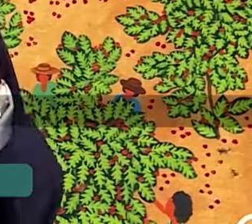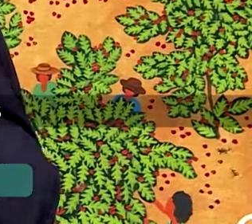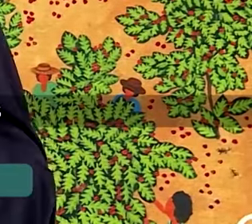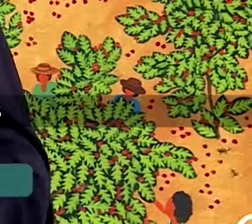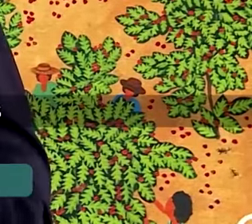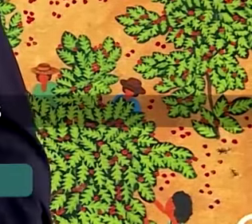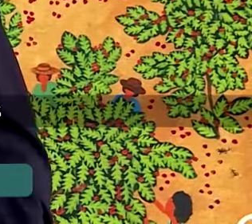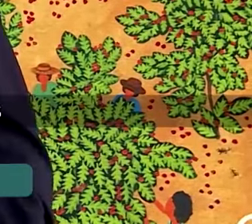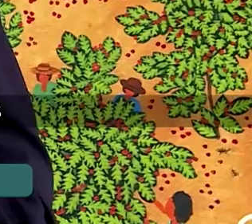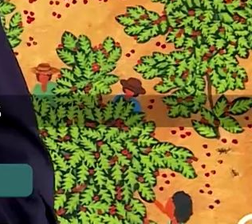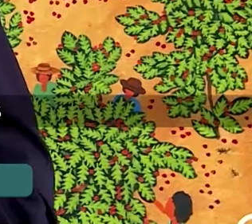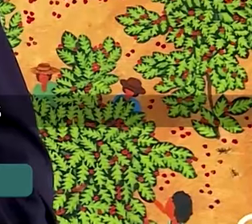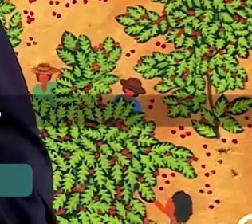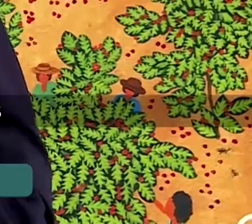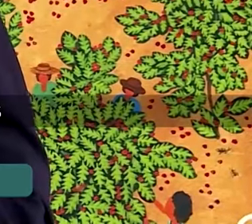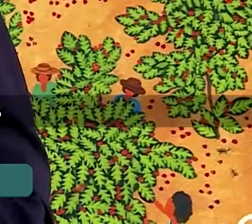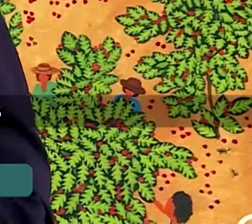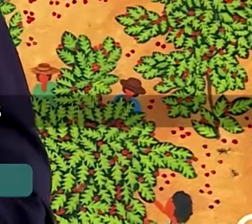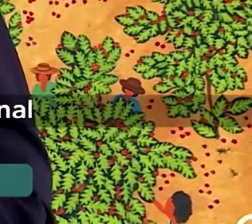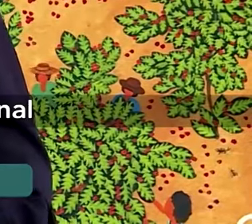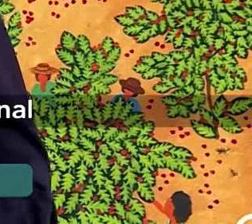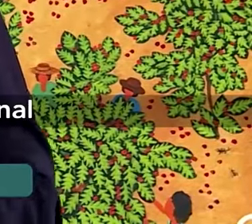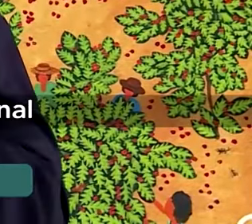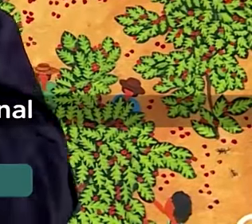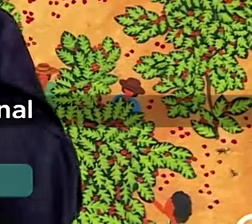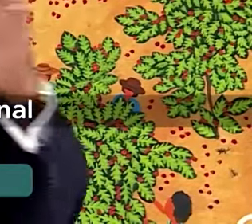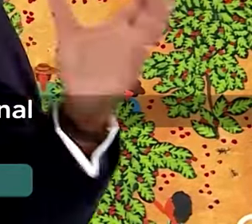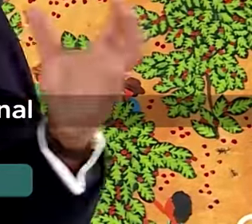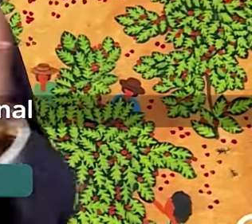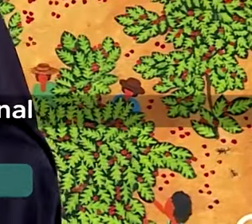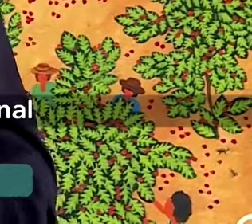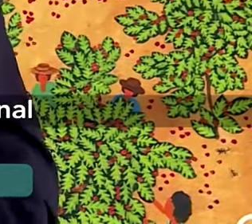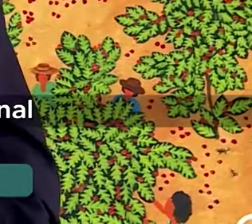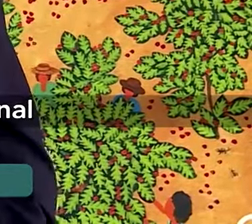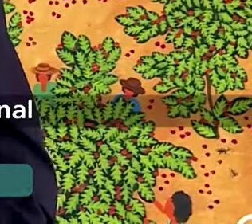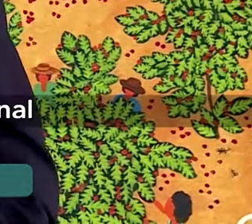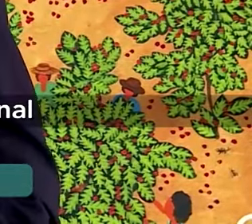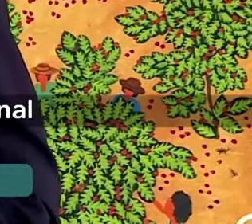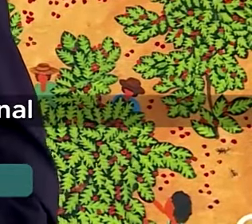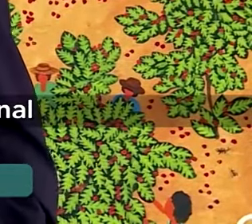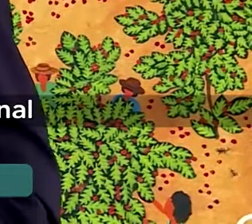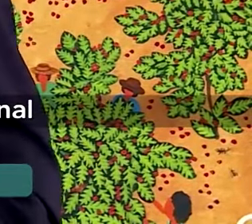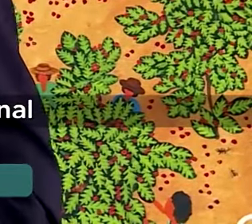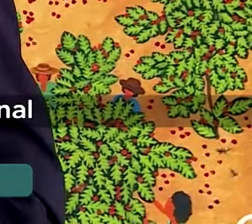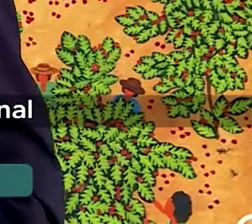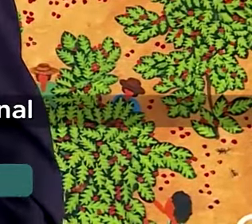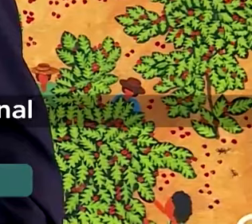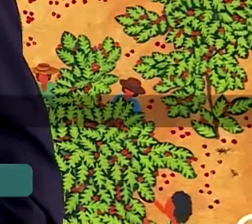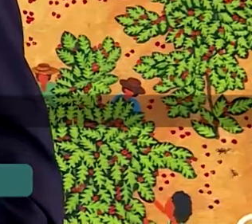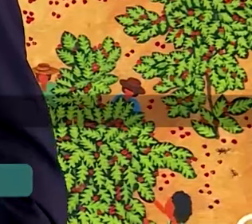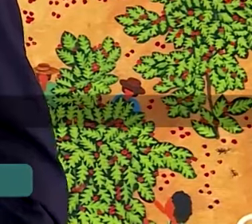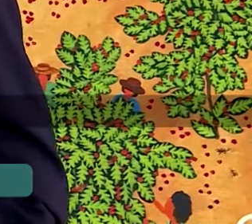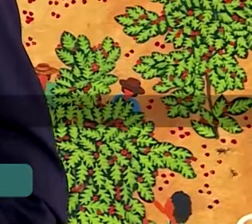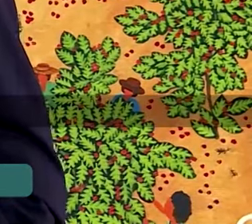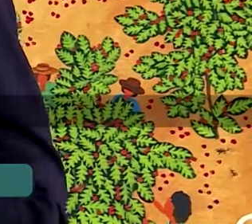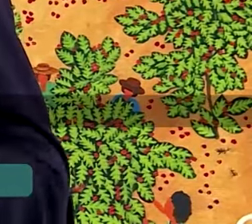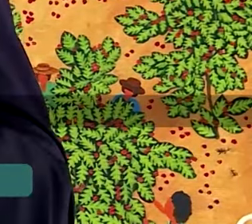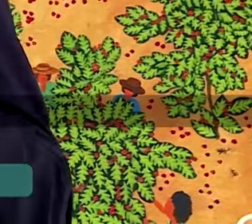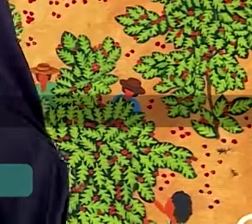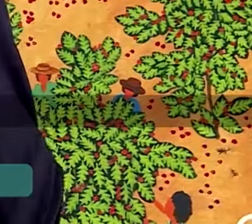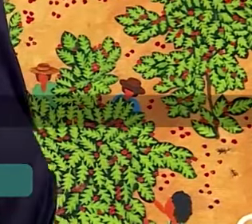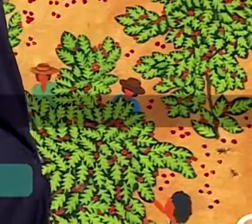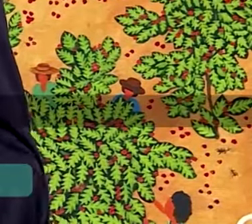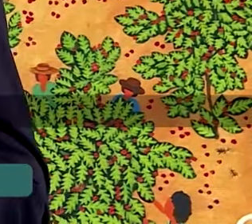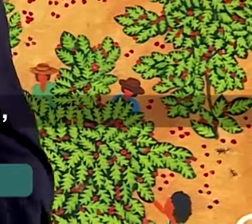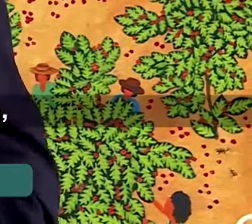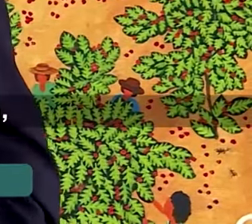ideia que nós podemos considerar ter um plano de farmacêutica que